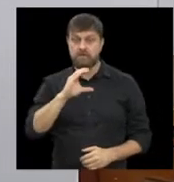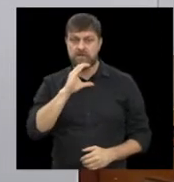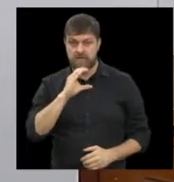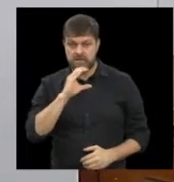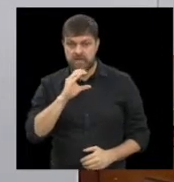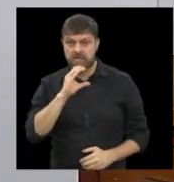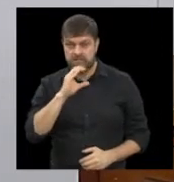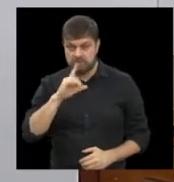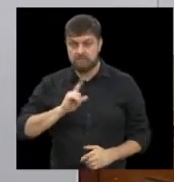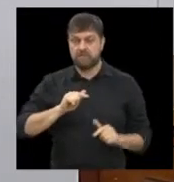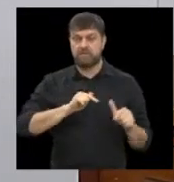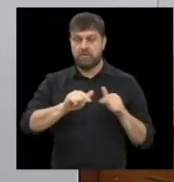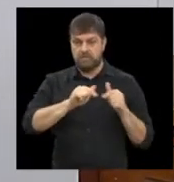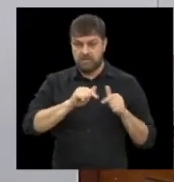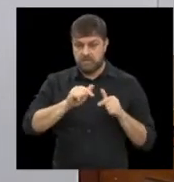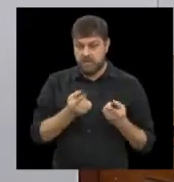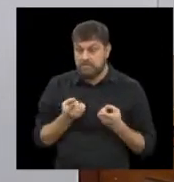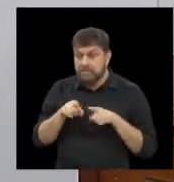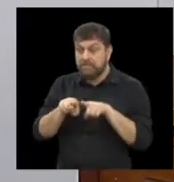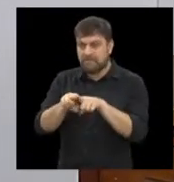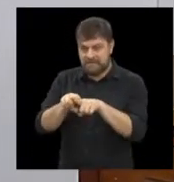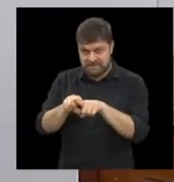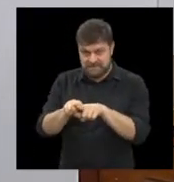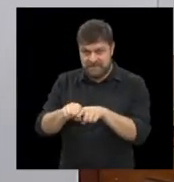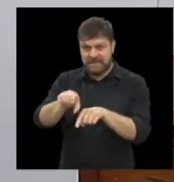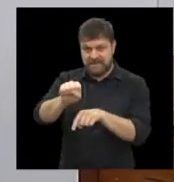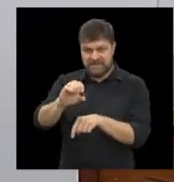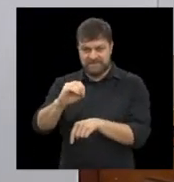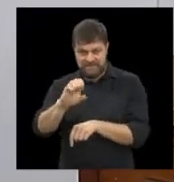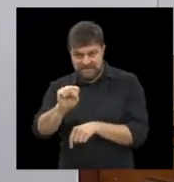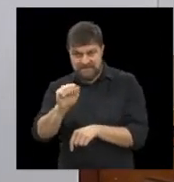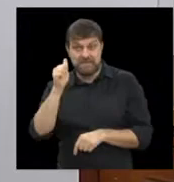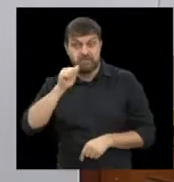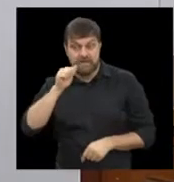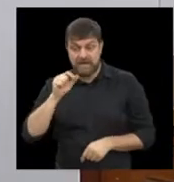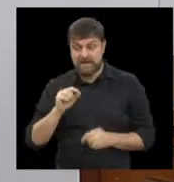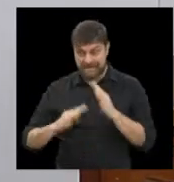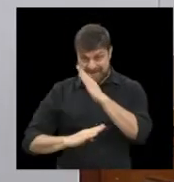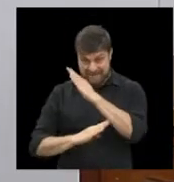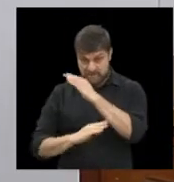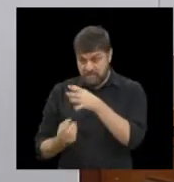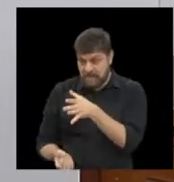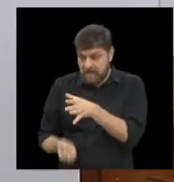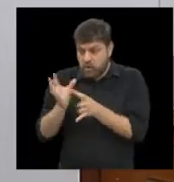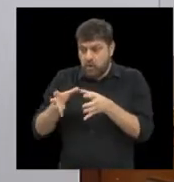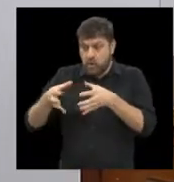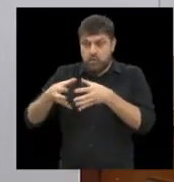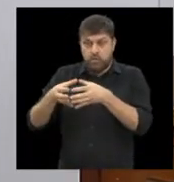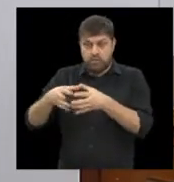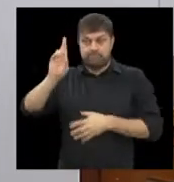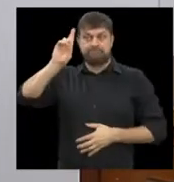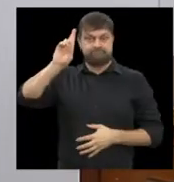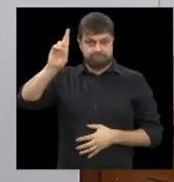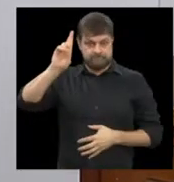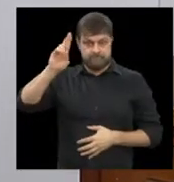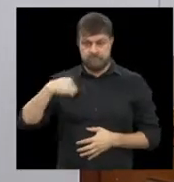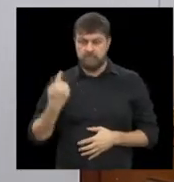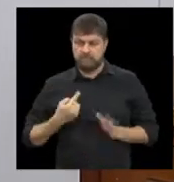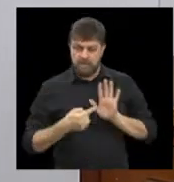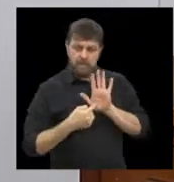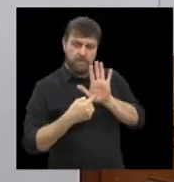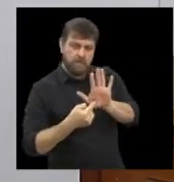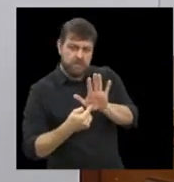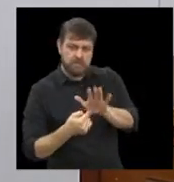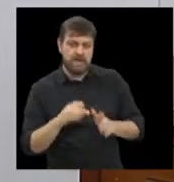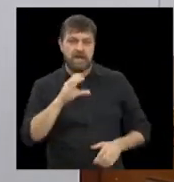ele tem um trabalho junto com vocês. Foi criada uma comissão de representação. A gente vai passar para o pessoal de casa um